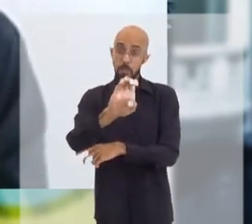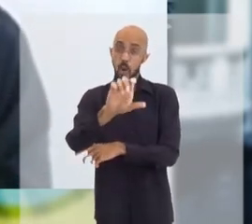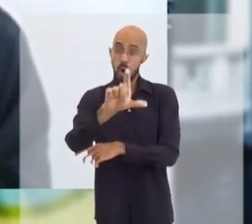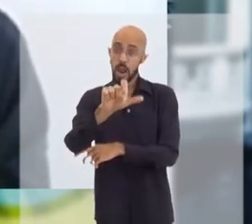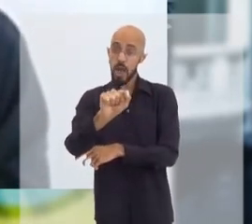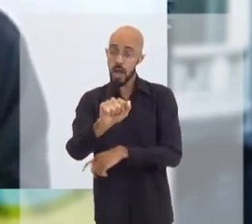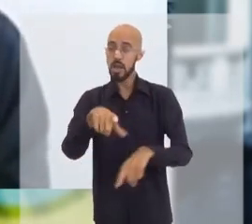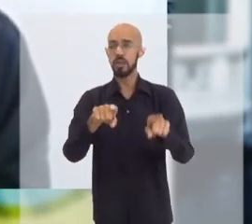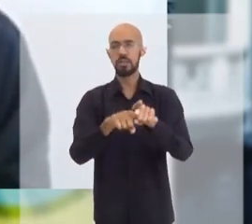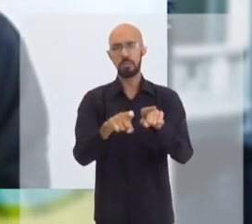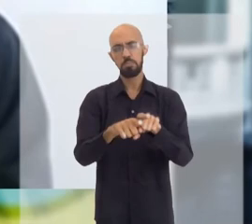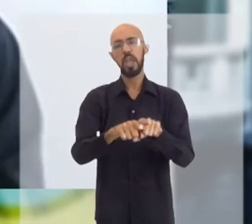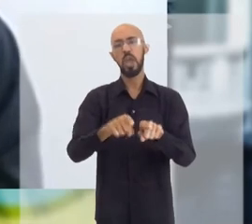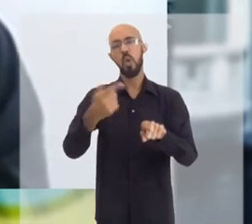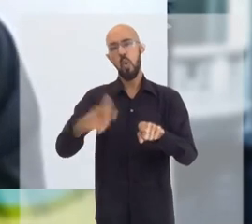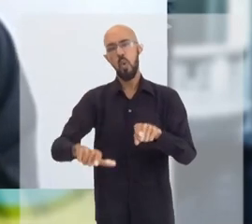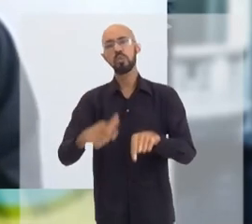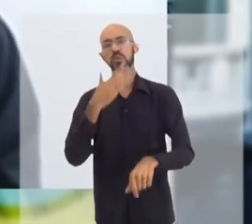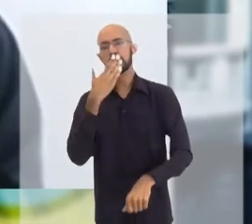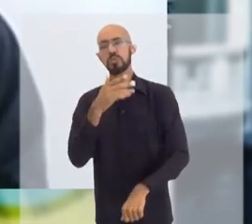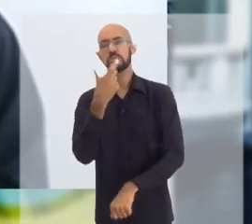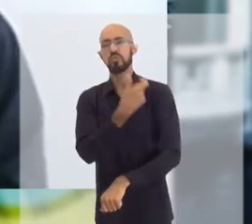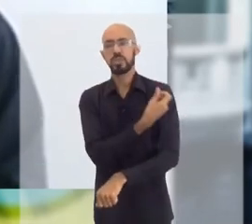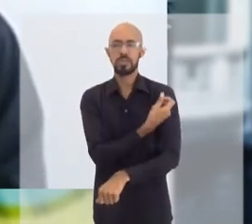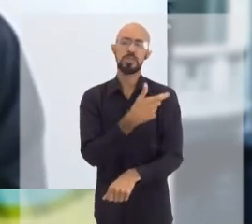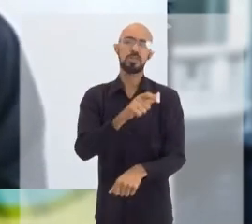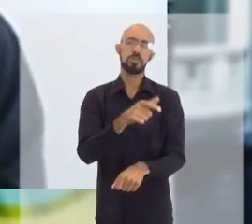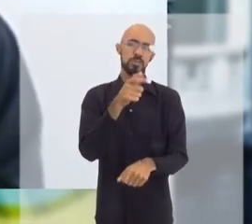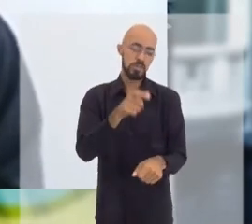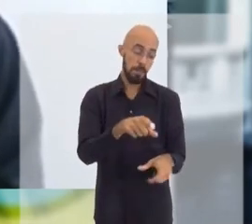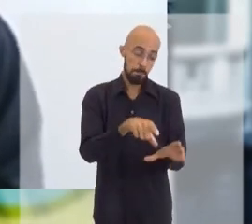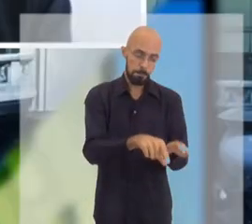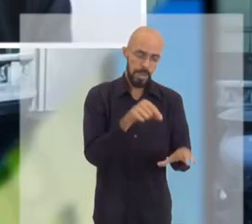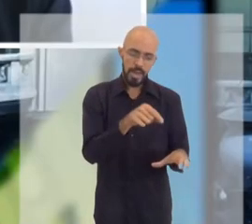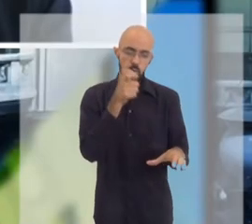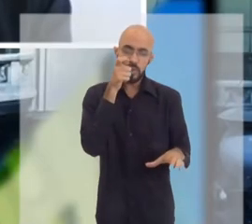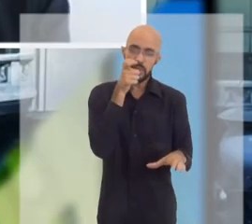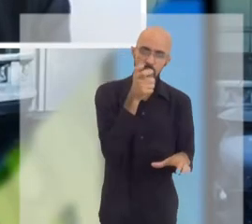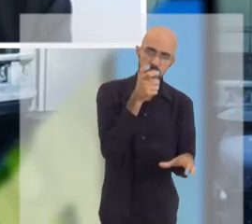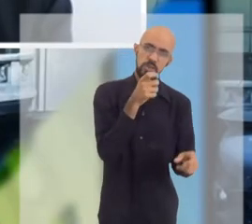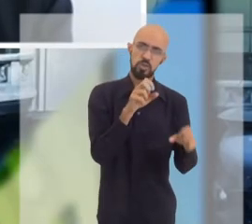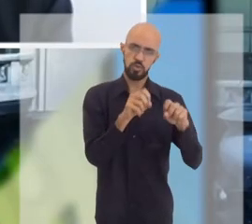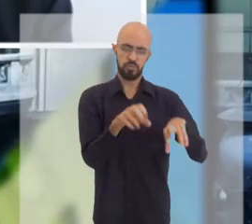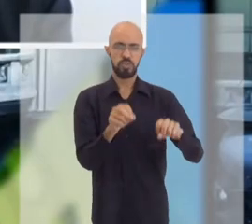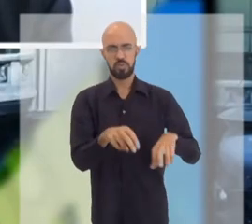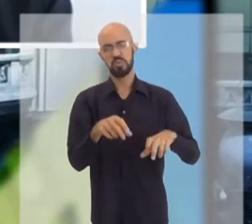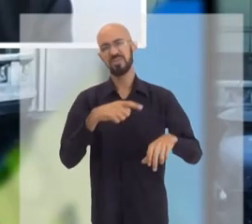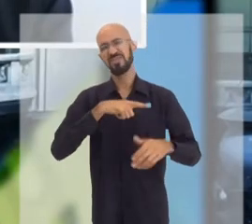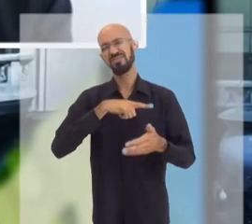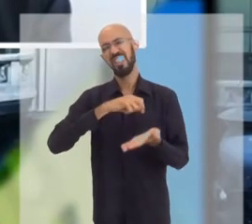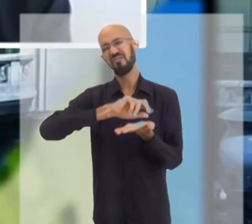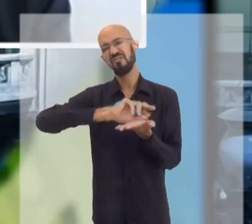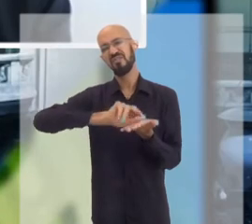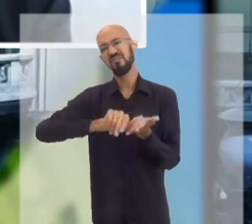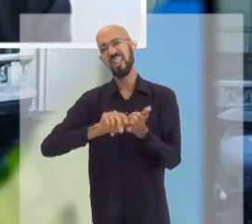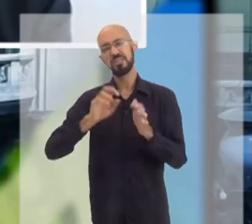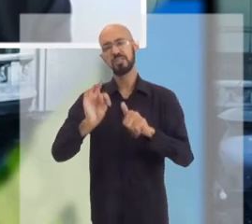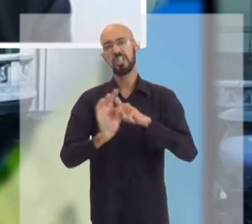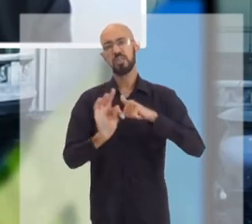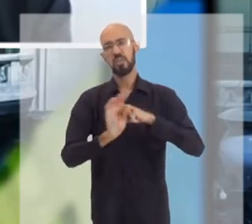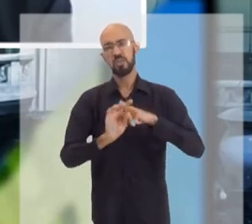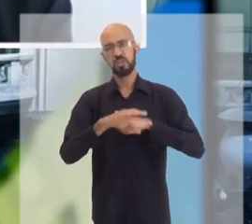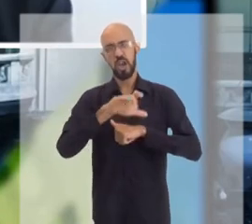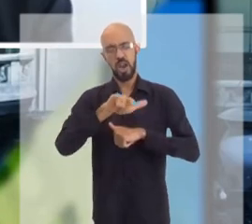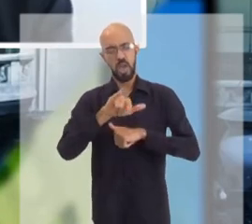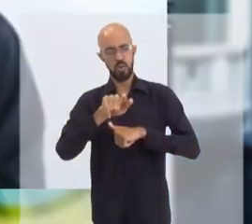usa só uma mensagem para a produção daquela parte do vírus que interessa. Então, as tecnologias estão avançando muito, Claudio, acho que a gente tem